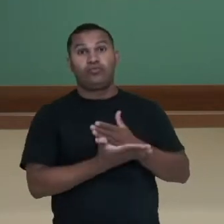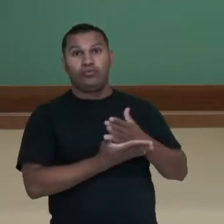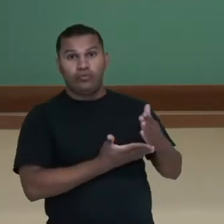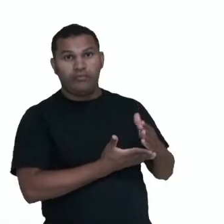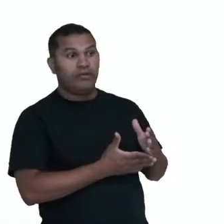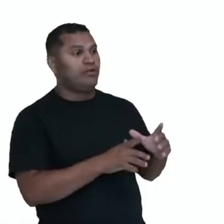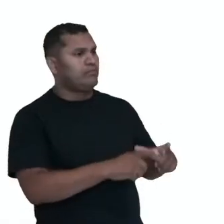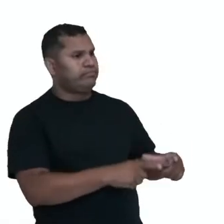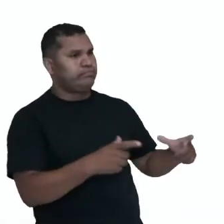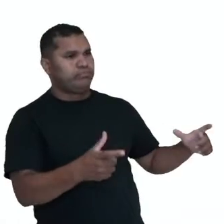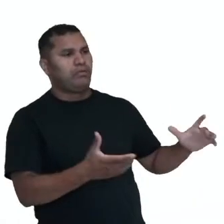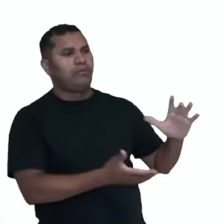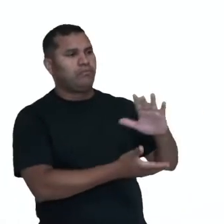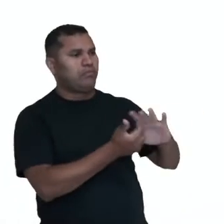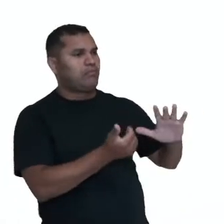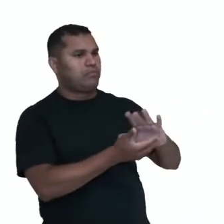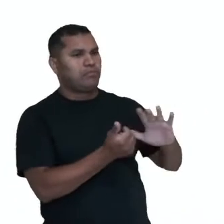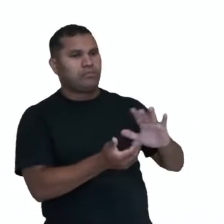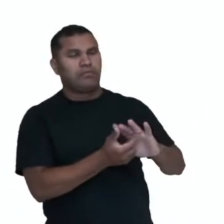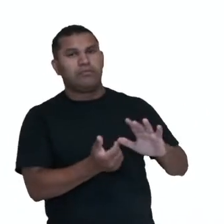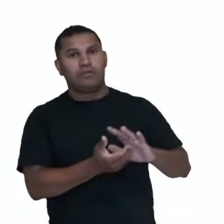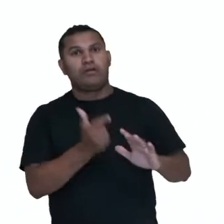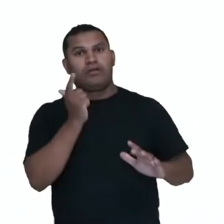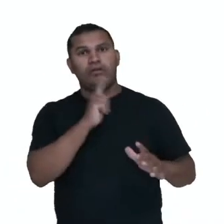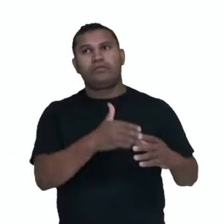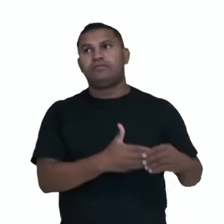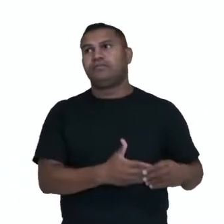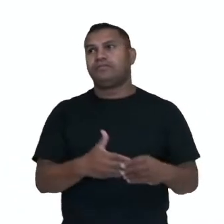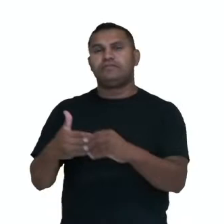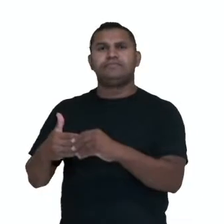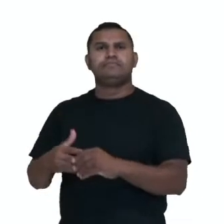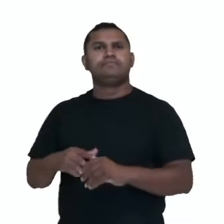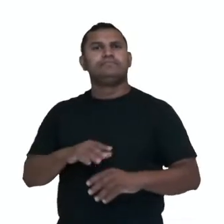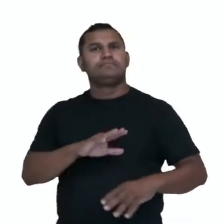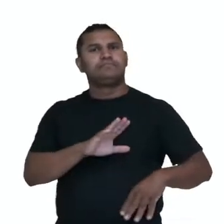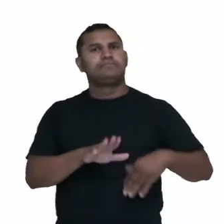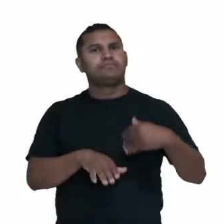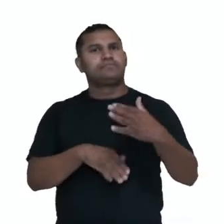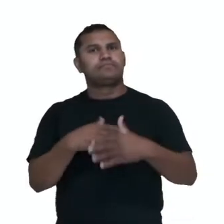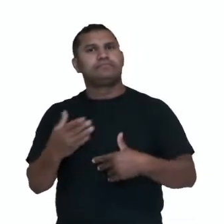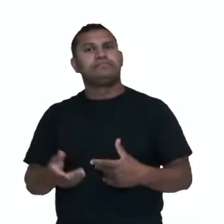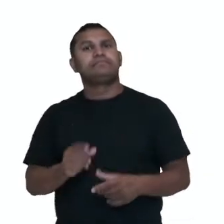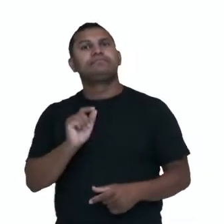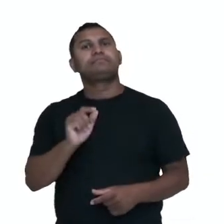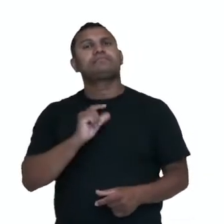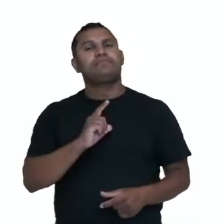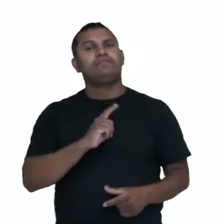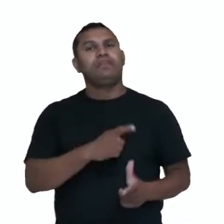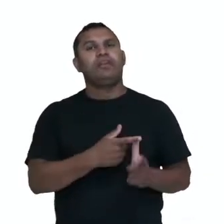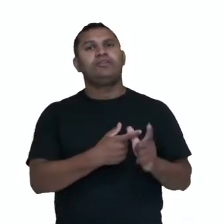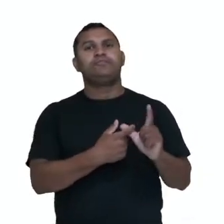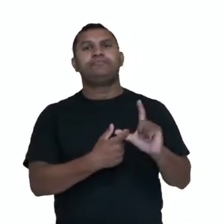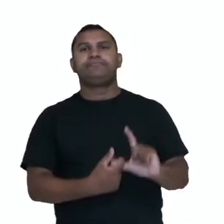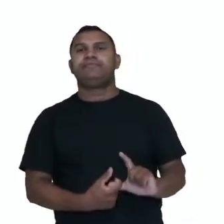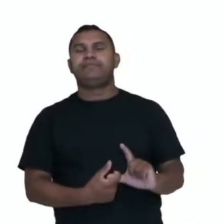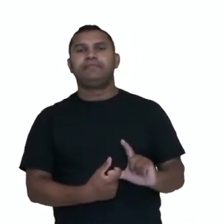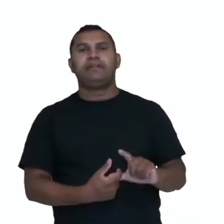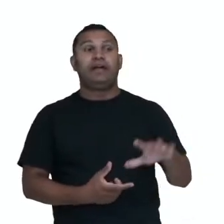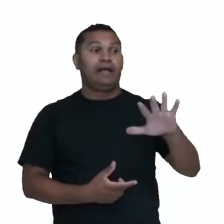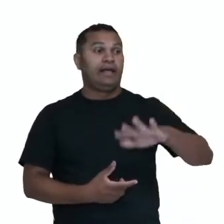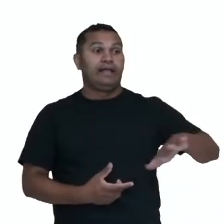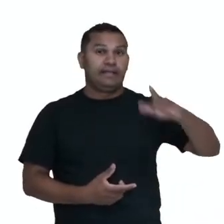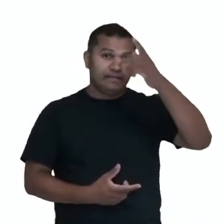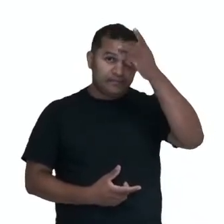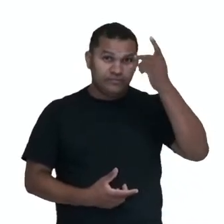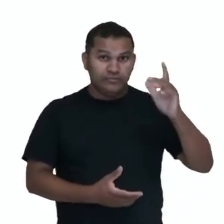endividamento desses mineradores, não é mesmo? E aí, inspirados nas ideias do iluminismo, da independência